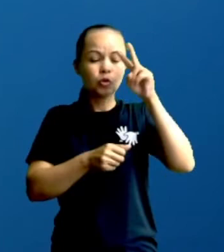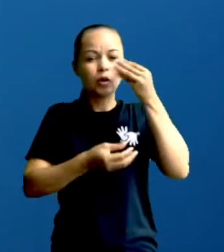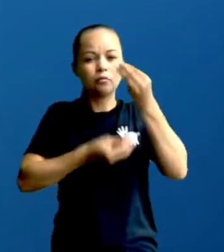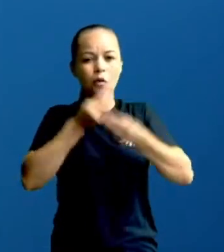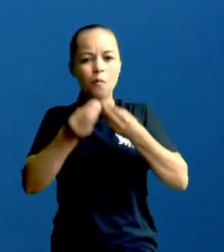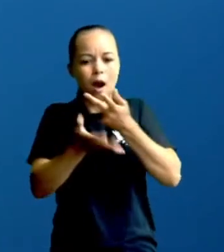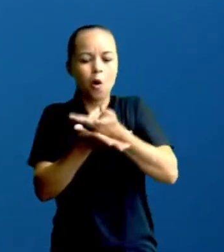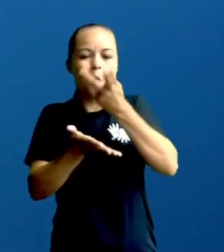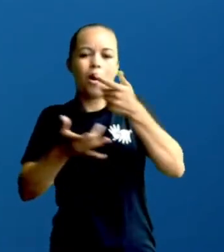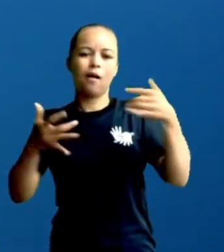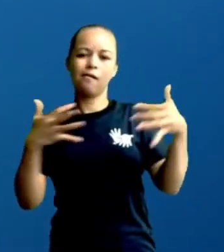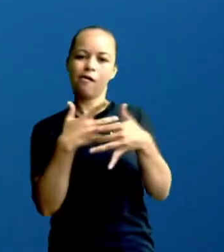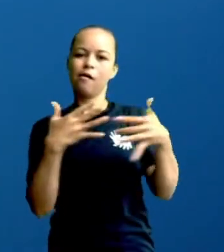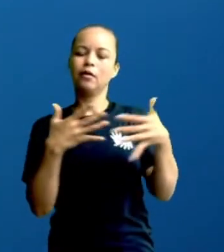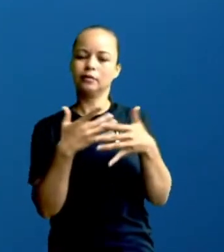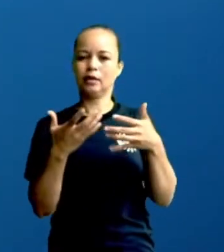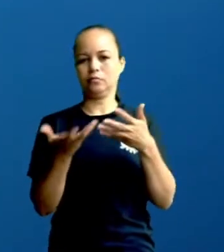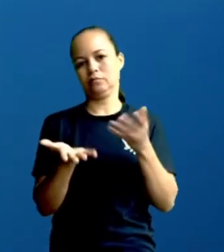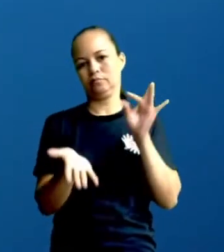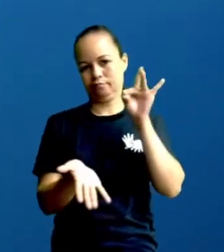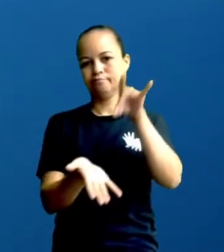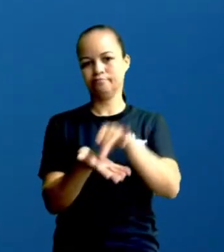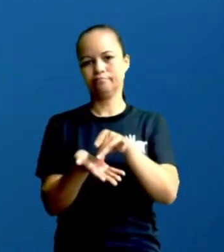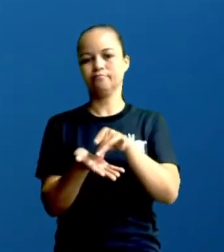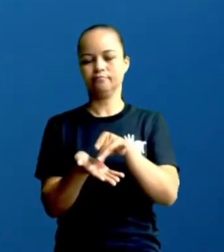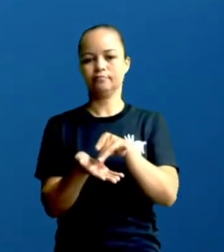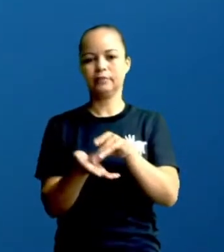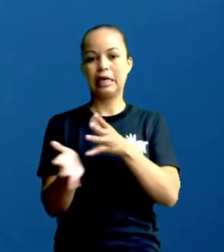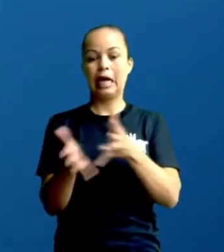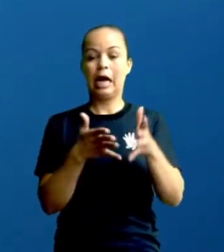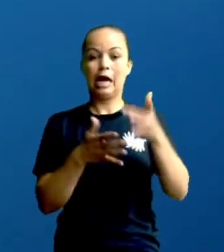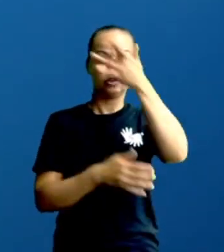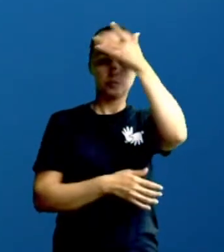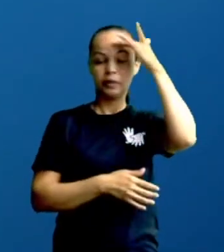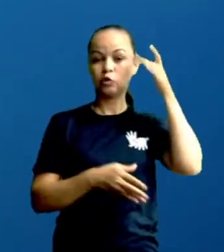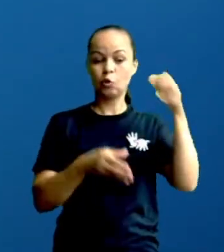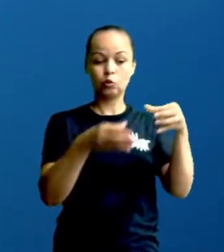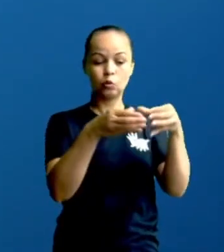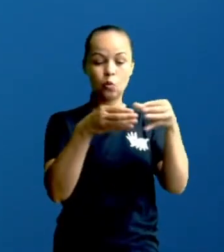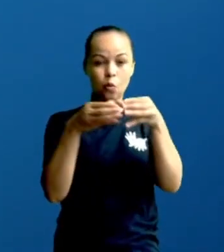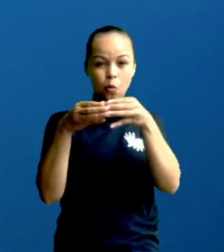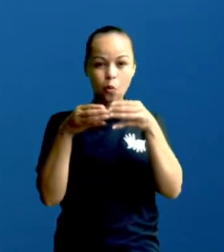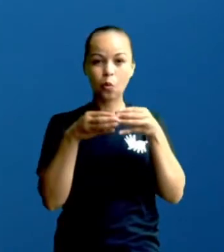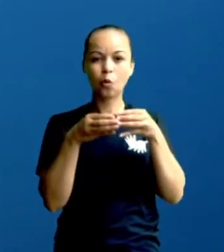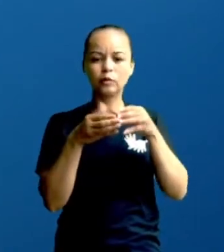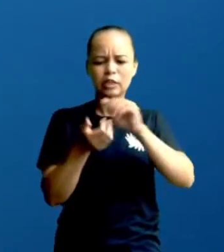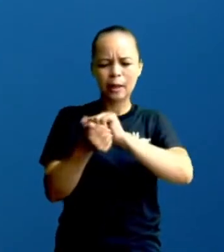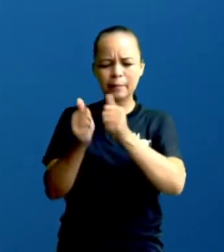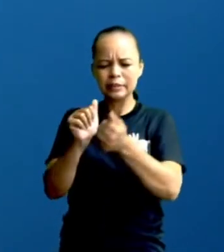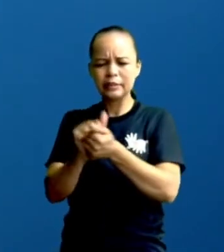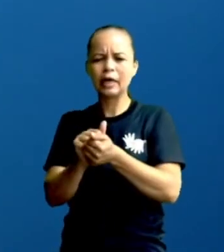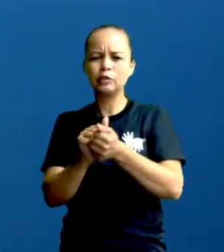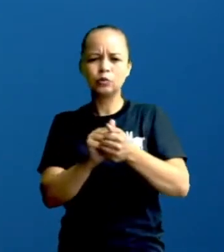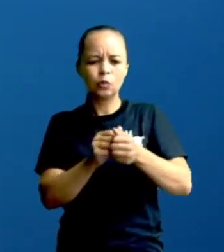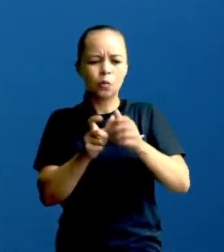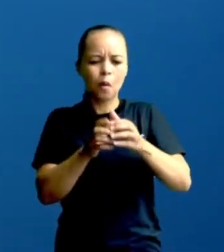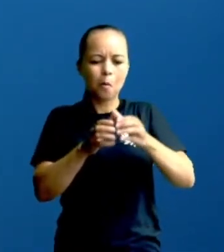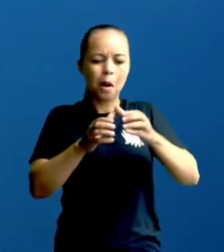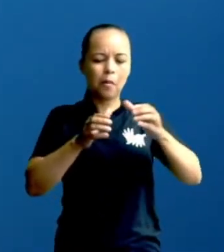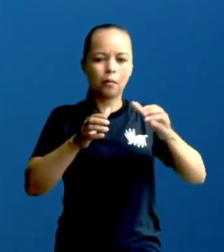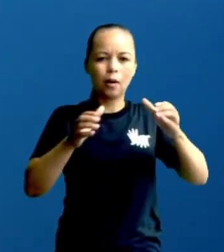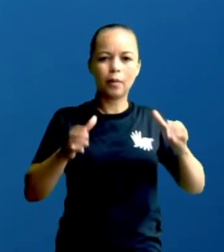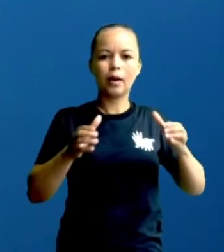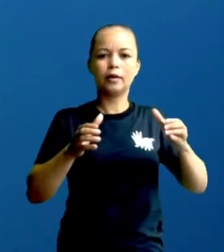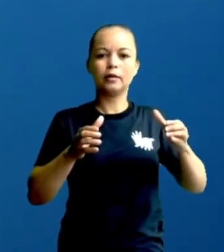cidades, realmente isso aconteceu, minha gente. As pessoas, os pequenos povoados iam se adaptando, iam se aglomerando